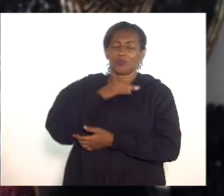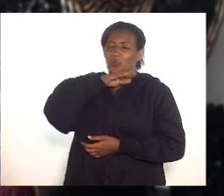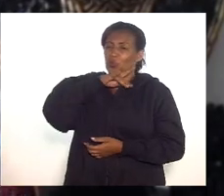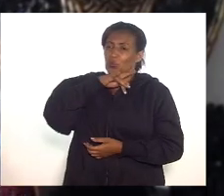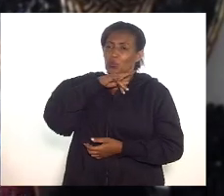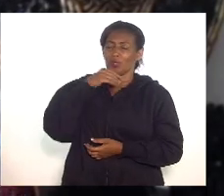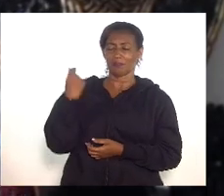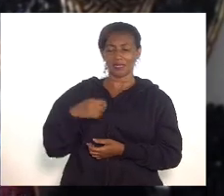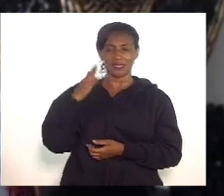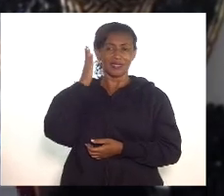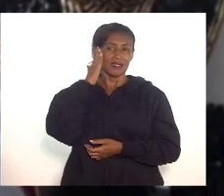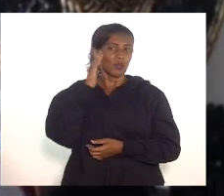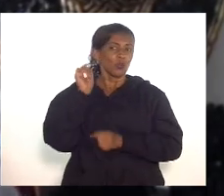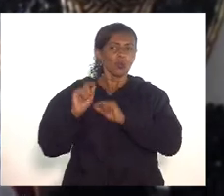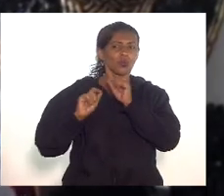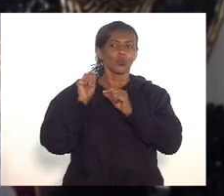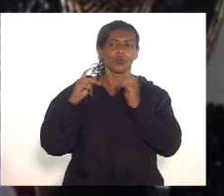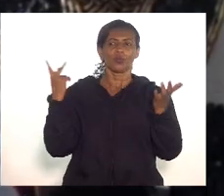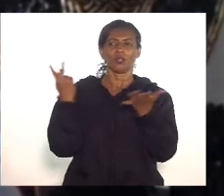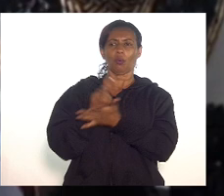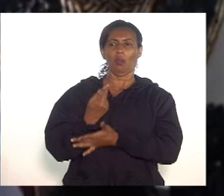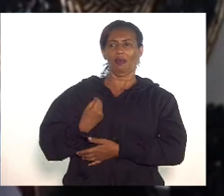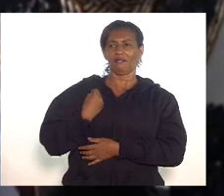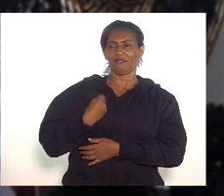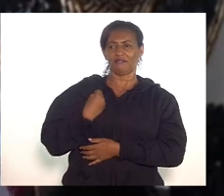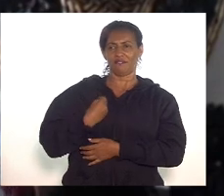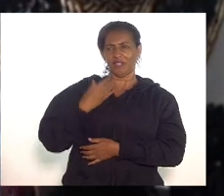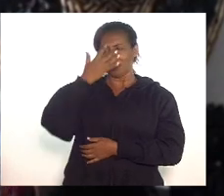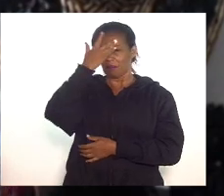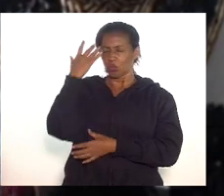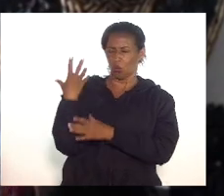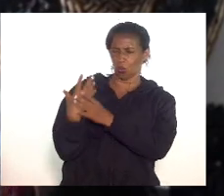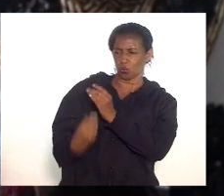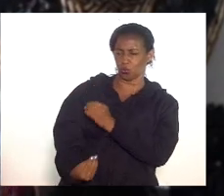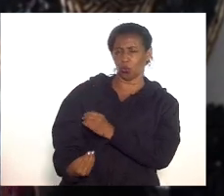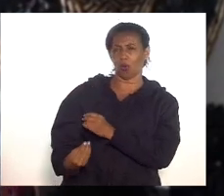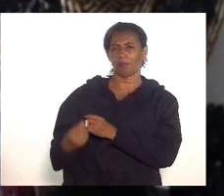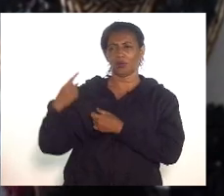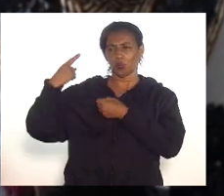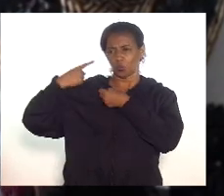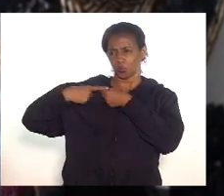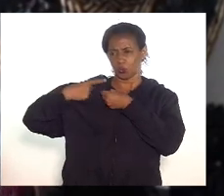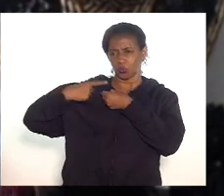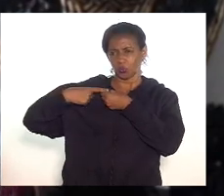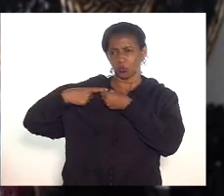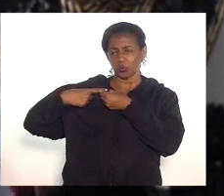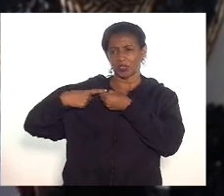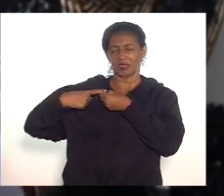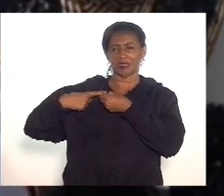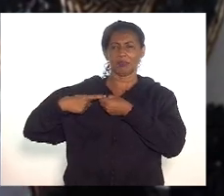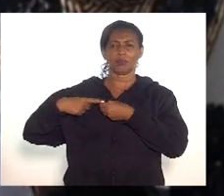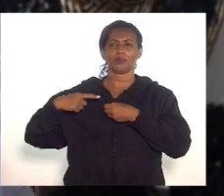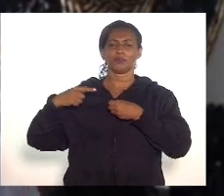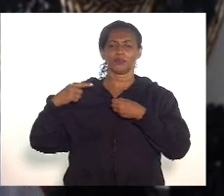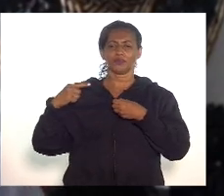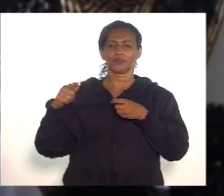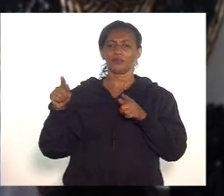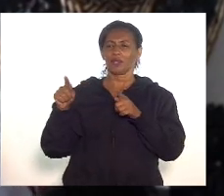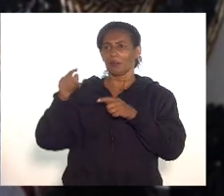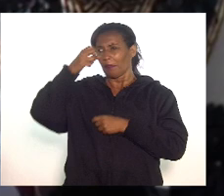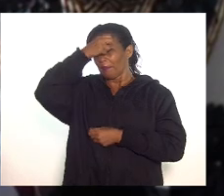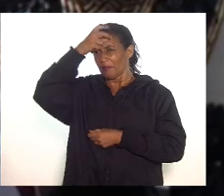que está acontecendo. São diversos casos no Estado do Rio de Janeiro. Na Baixada, os casos ainda são mais